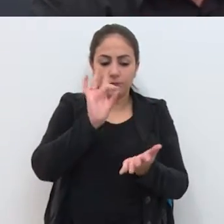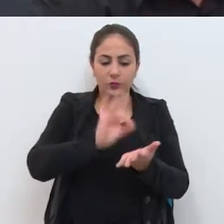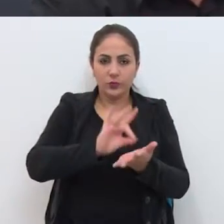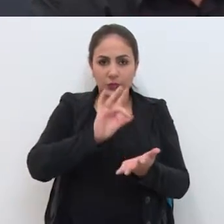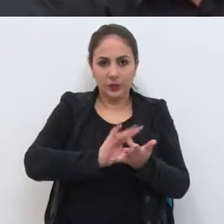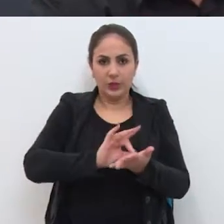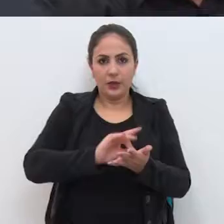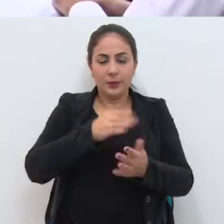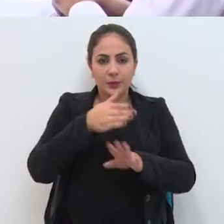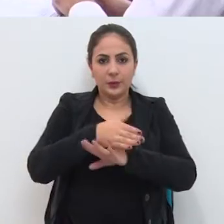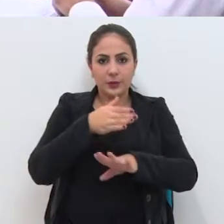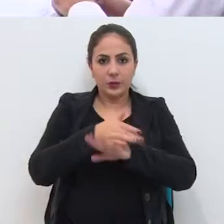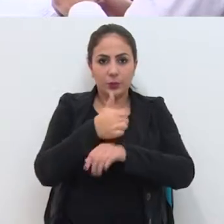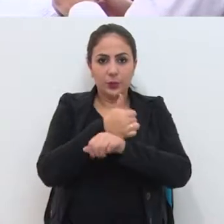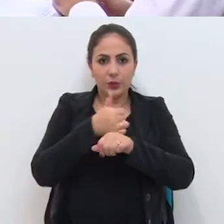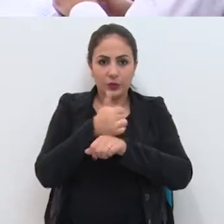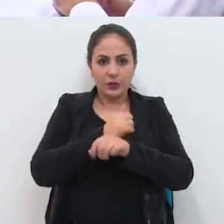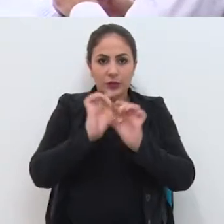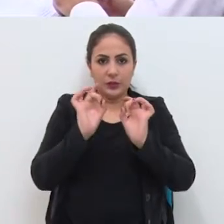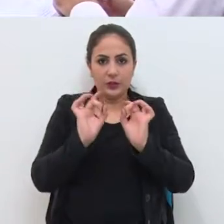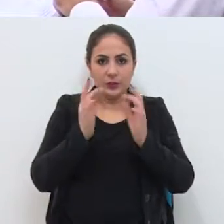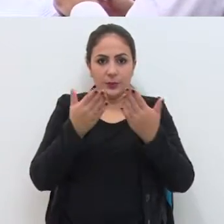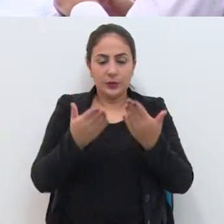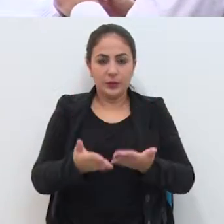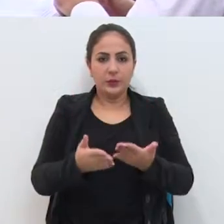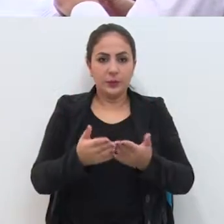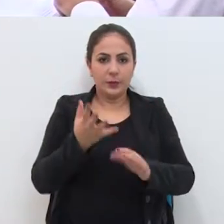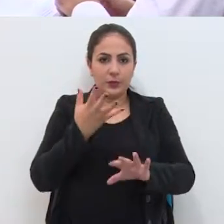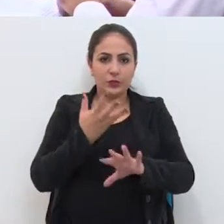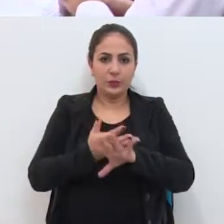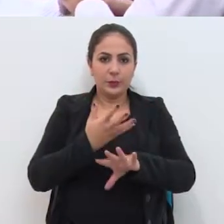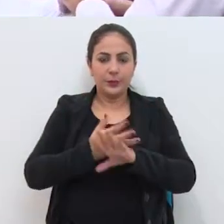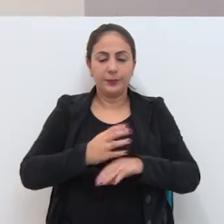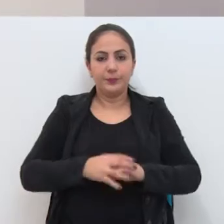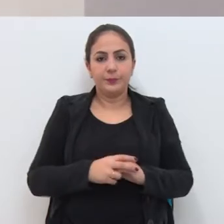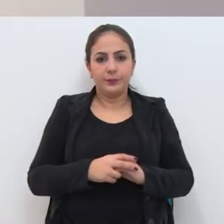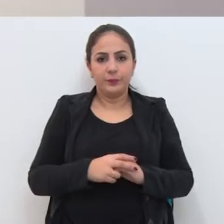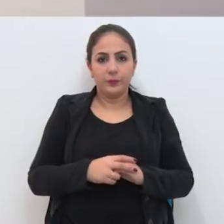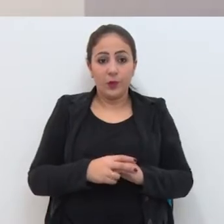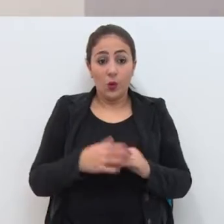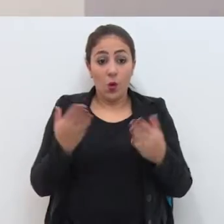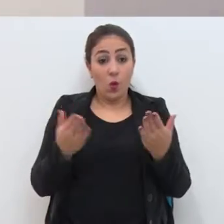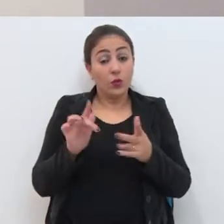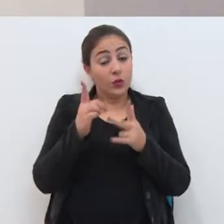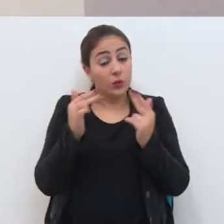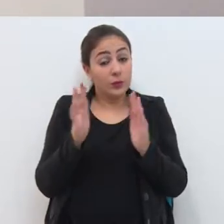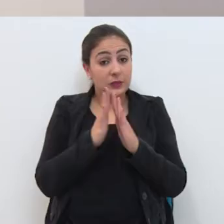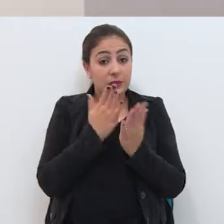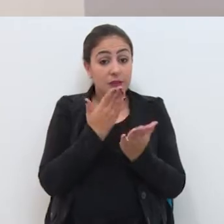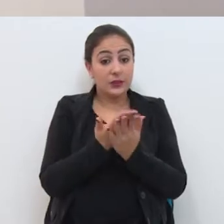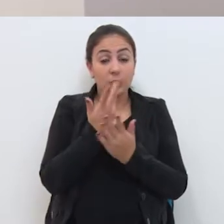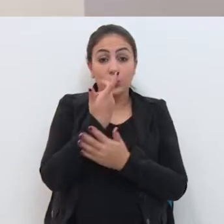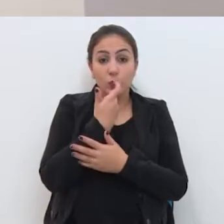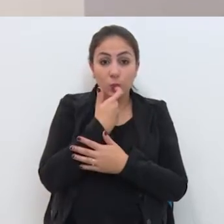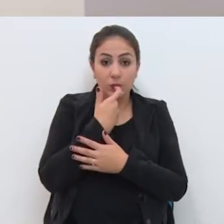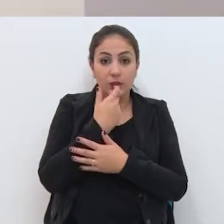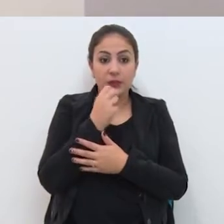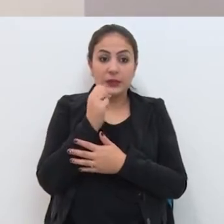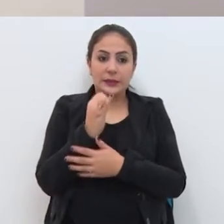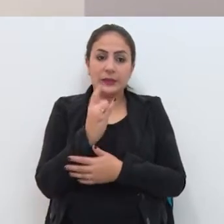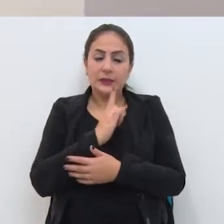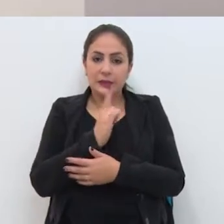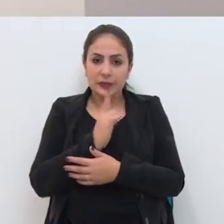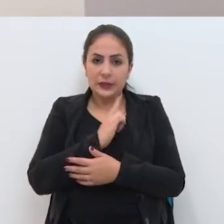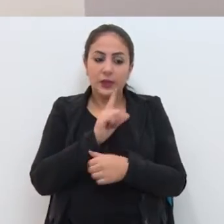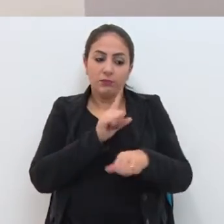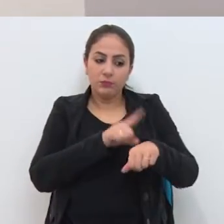garantir a presença De um profissional especializado Para a matéria Hoje em dia Algumas escolinhas Quando